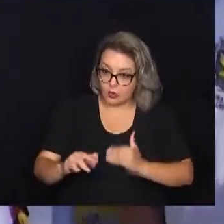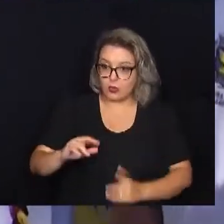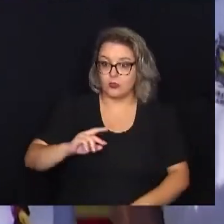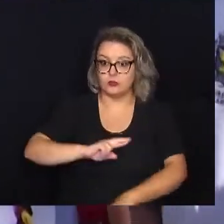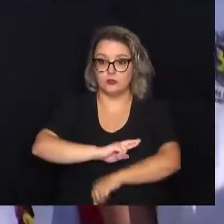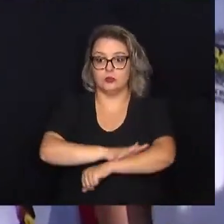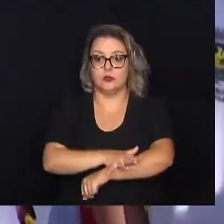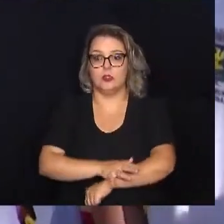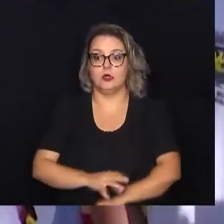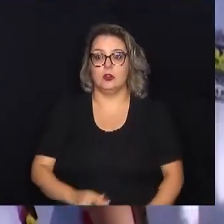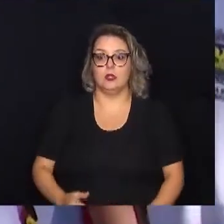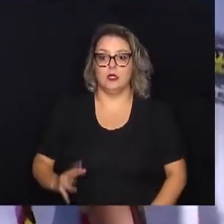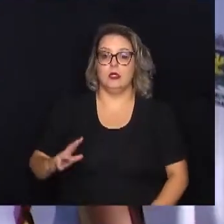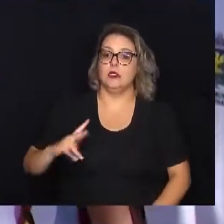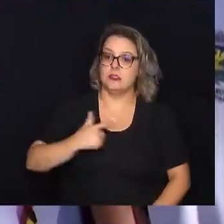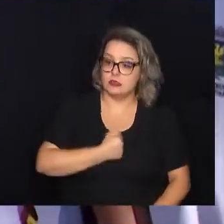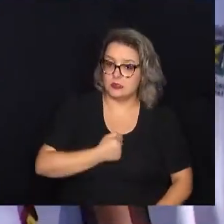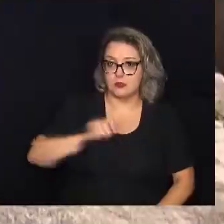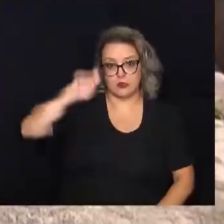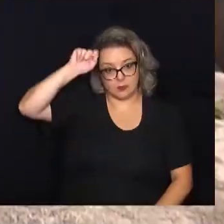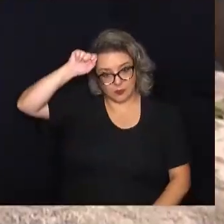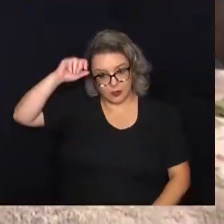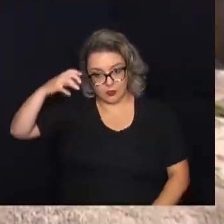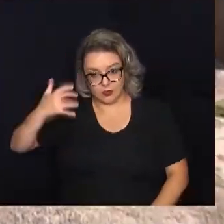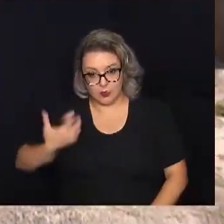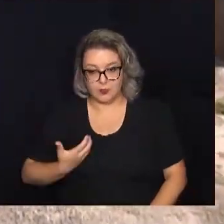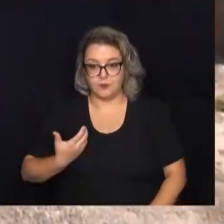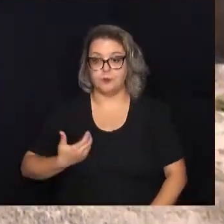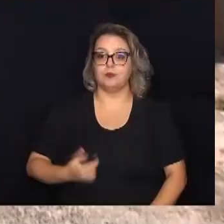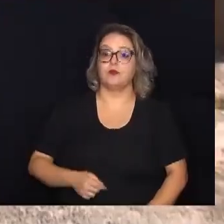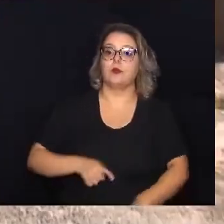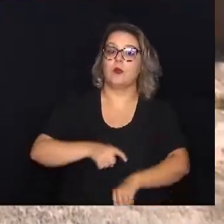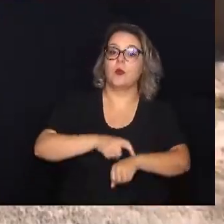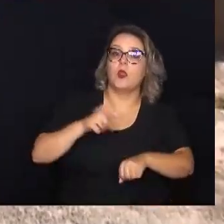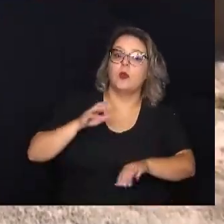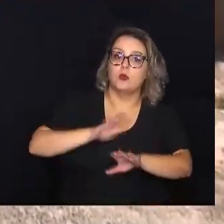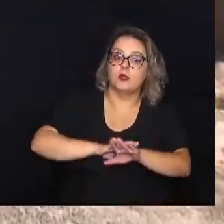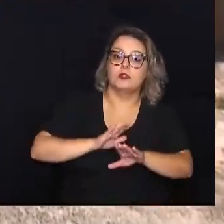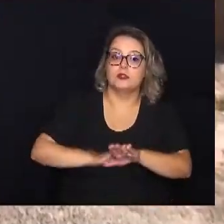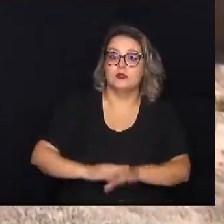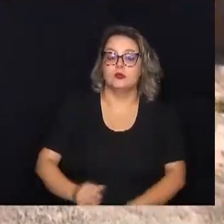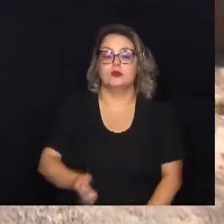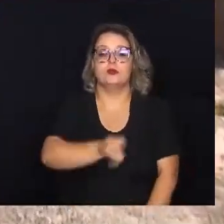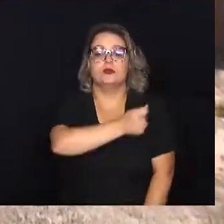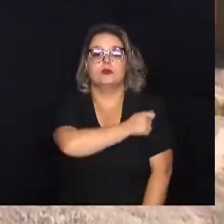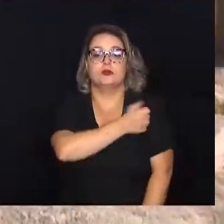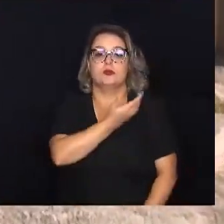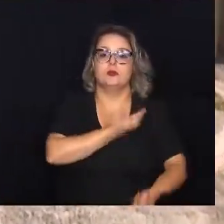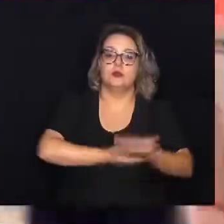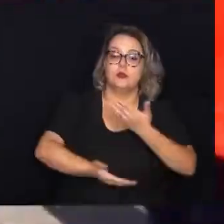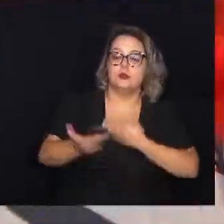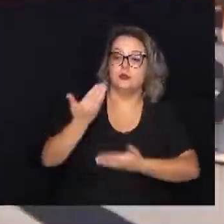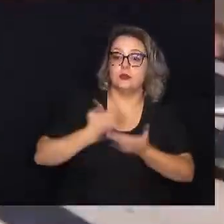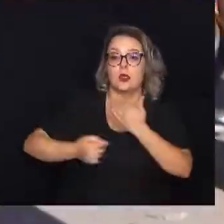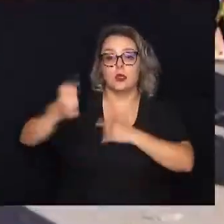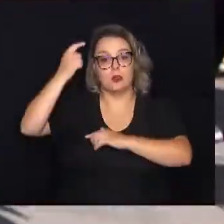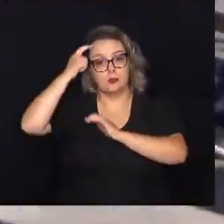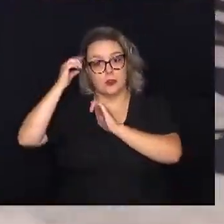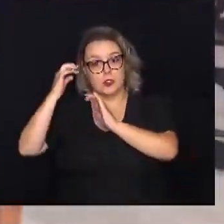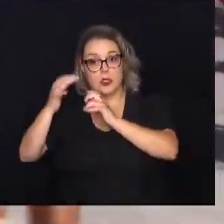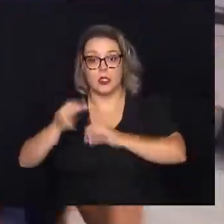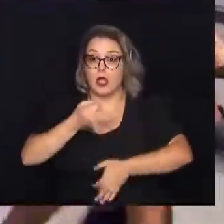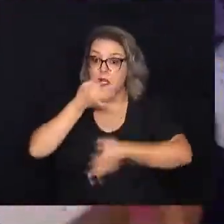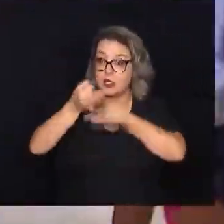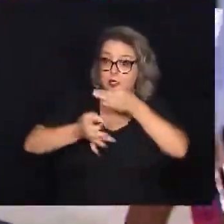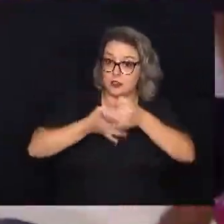resgatar a cultura afro-brasileira. Durante o ato, os estudantes compartilharam reflexões, críticas